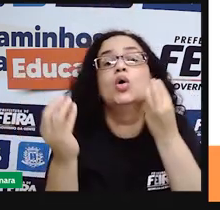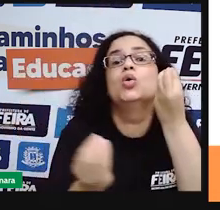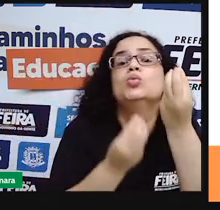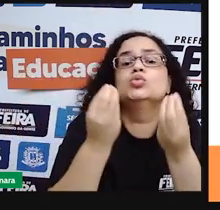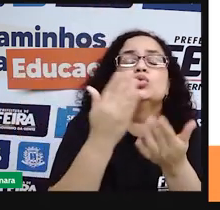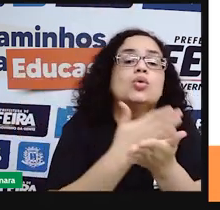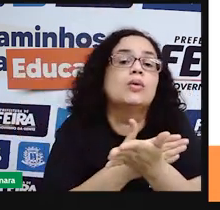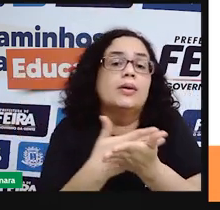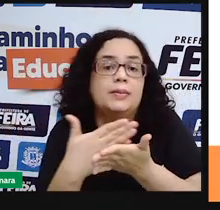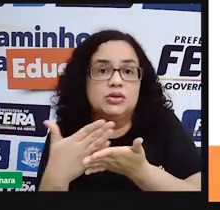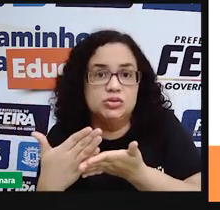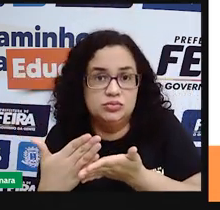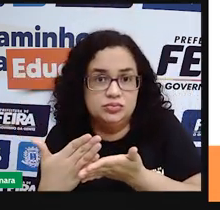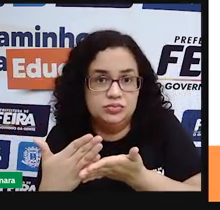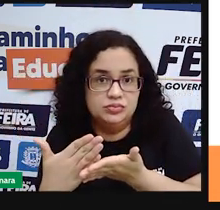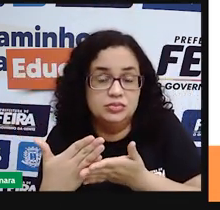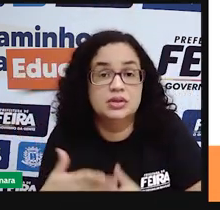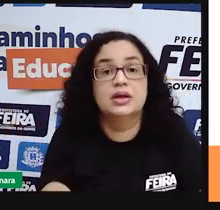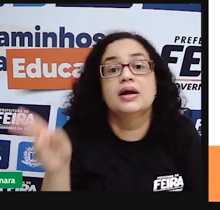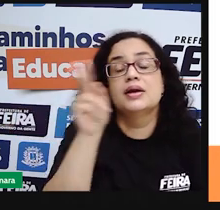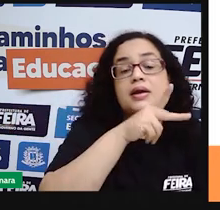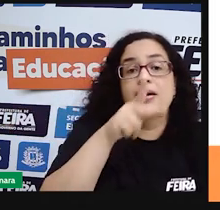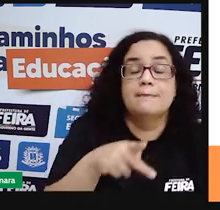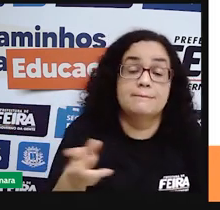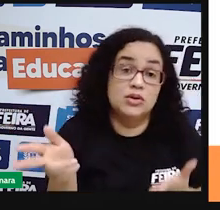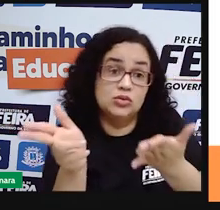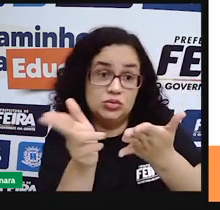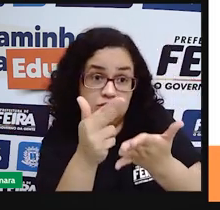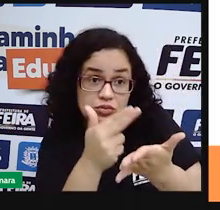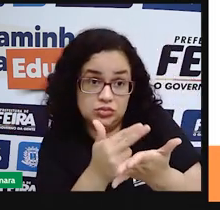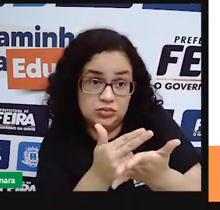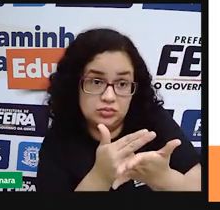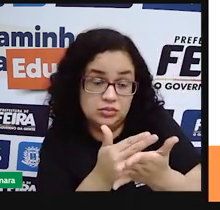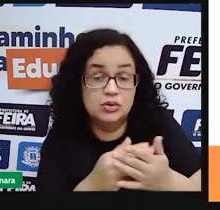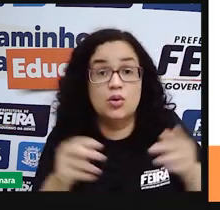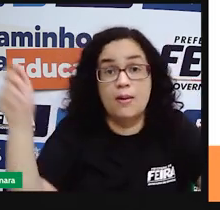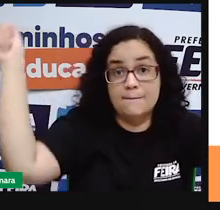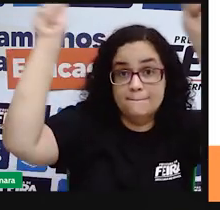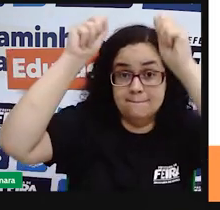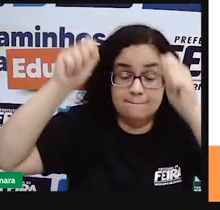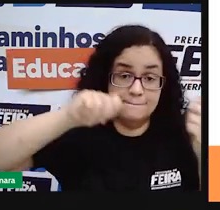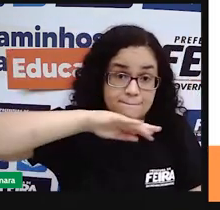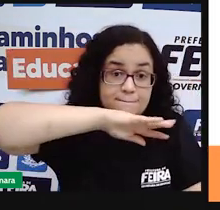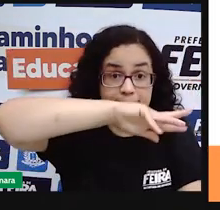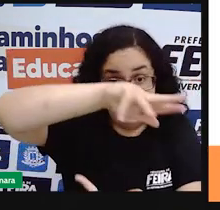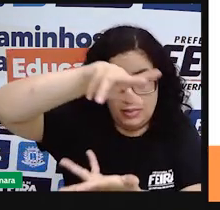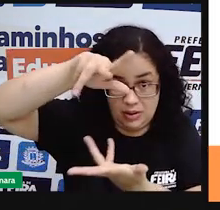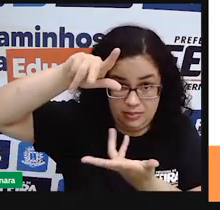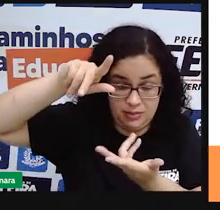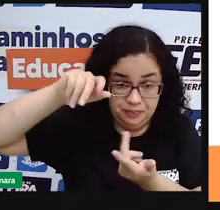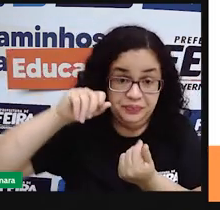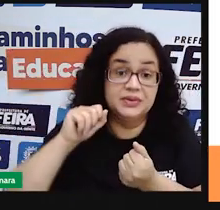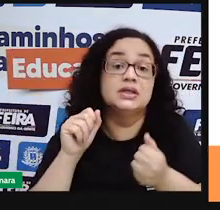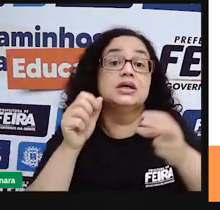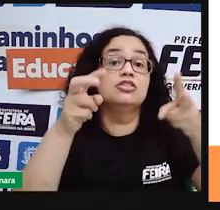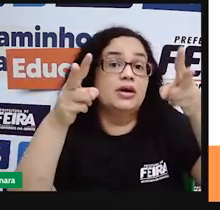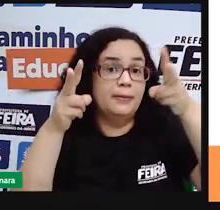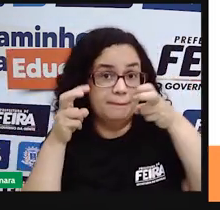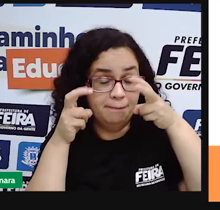E a Pró trouxe a imagem aí do mapa-mundo, onde a gente pode perceber, né?